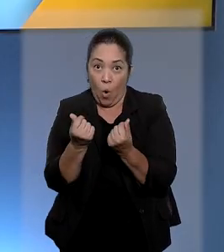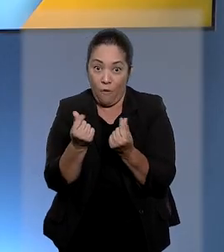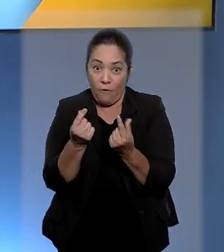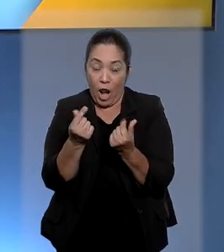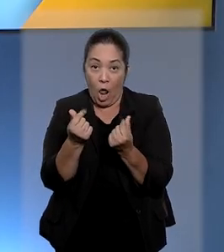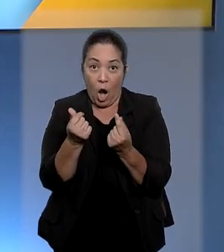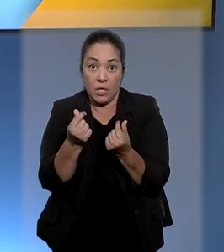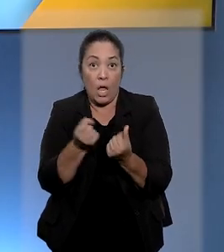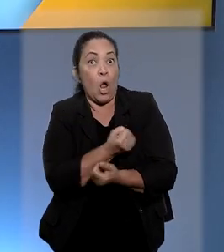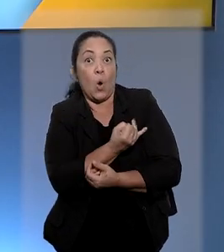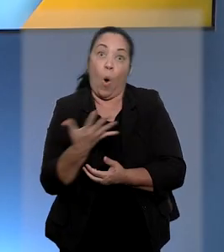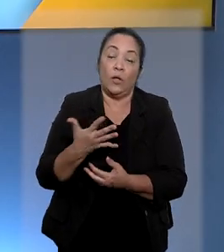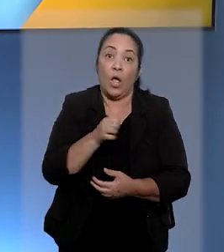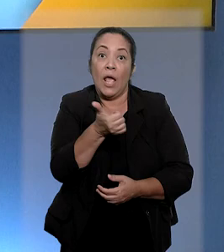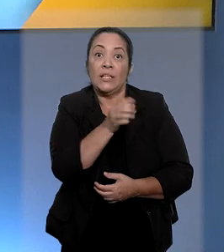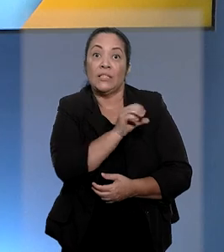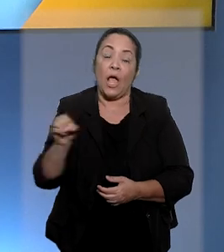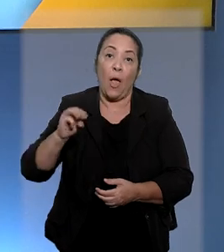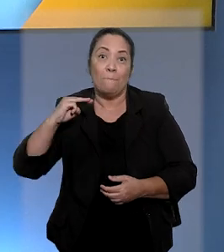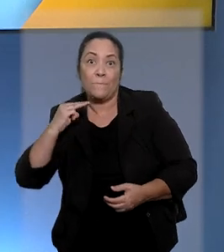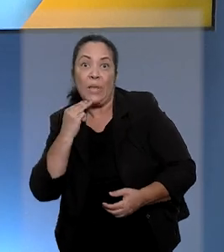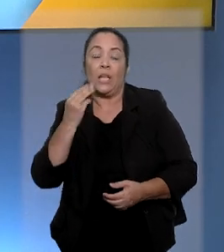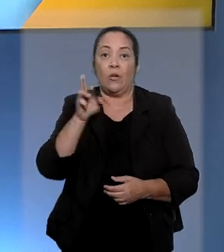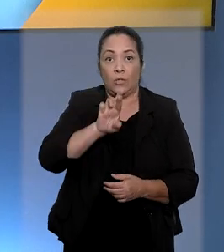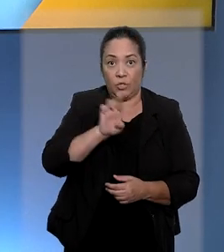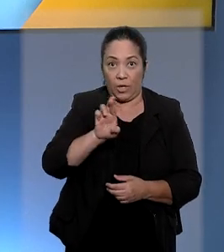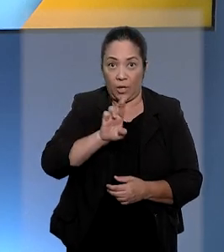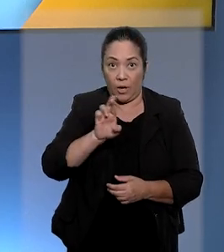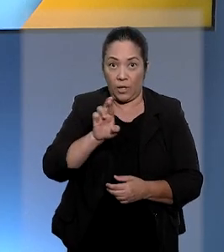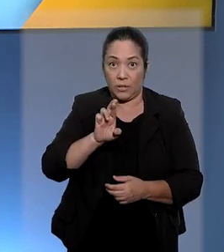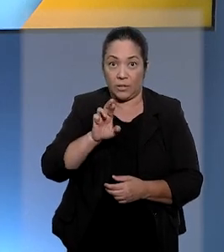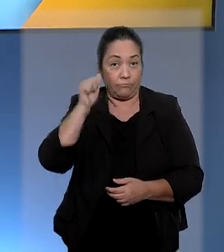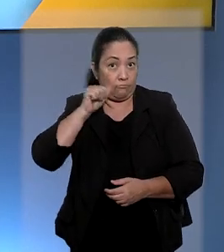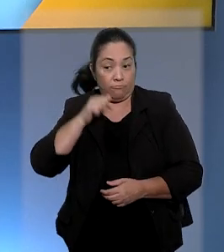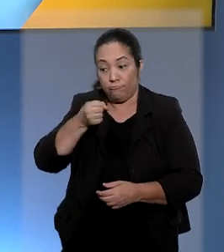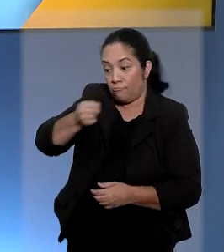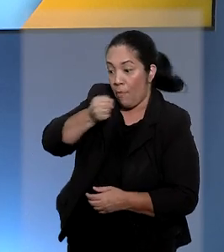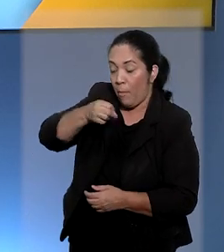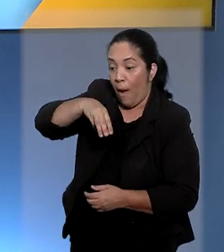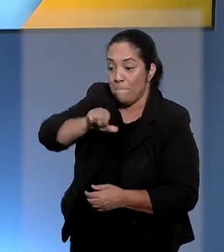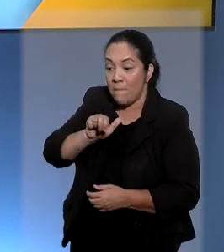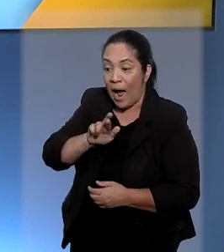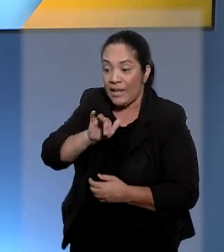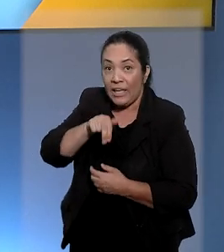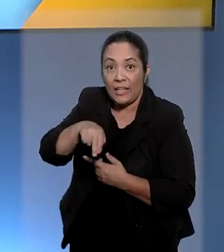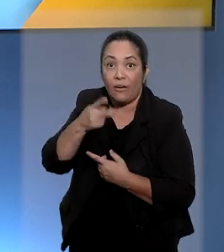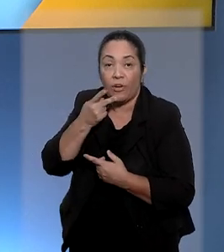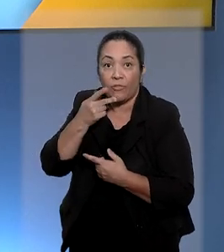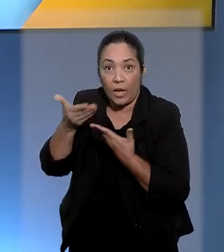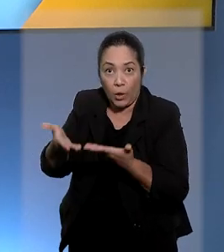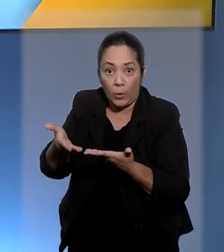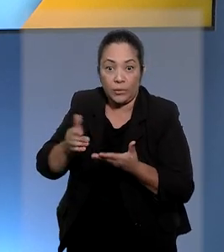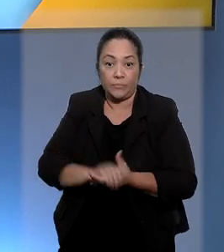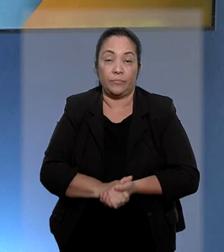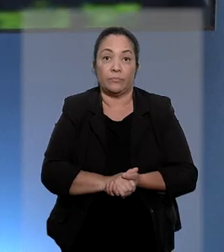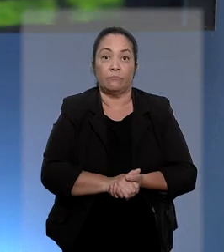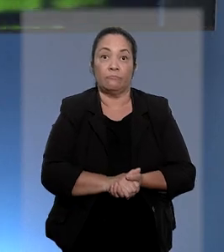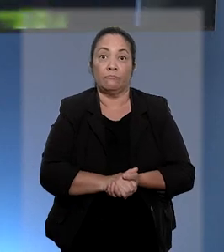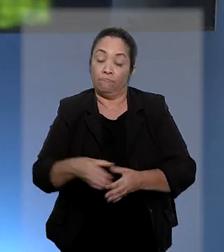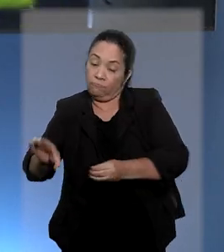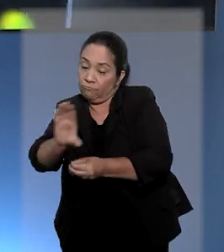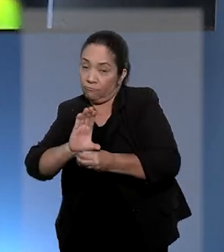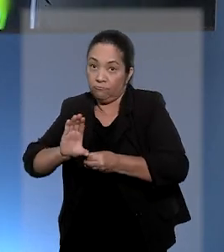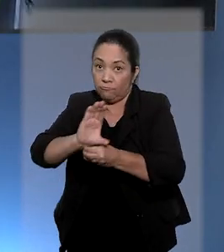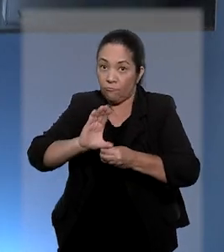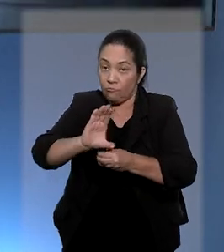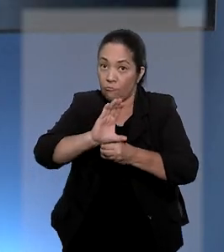envolvidos são estimados em mais de 100 milhões de reais. A repórter Marina Campos traz mais informações. O